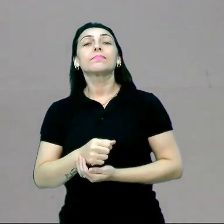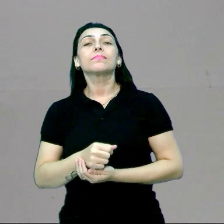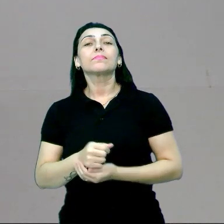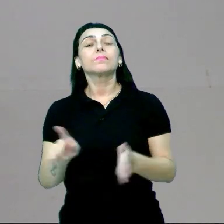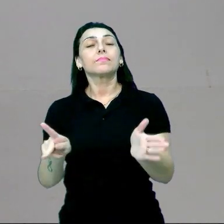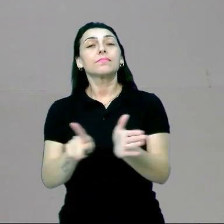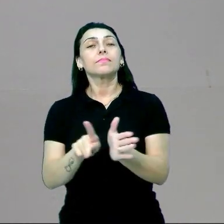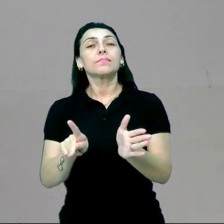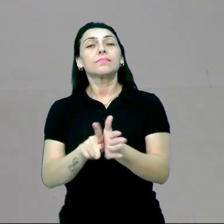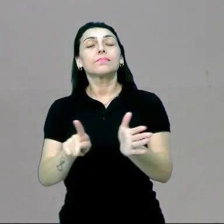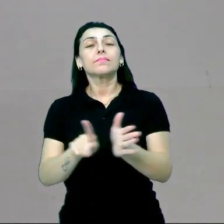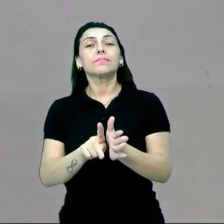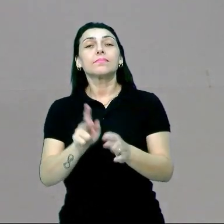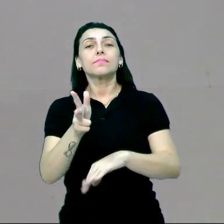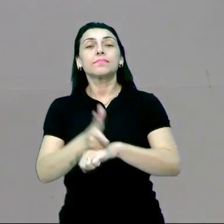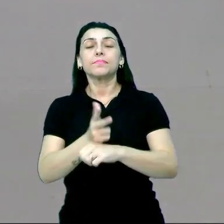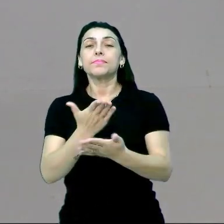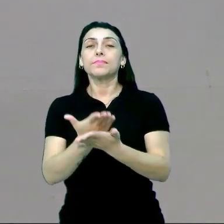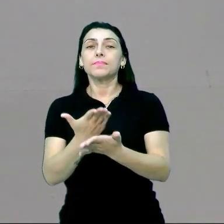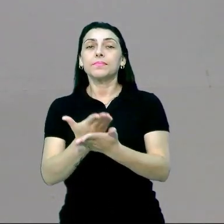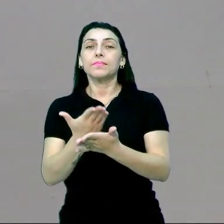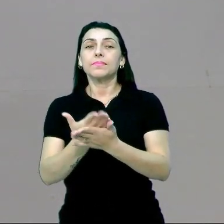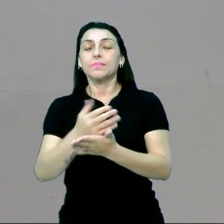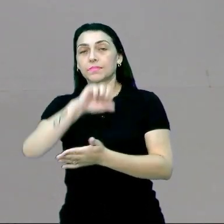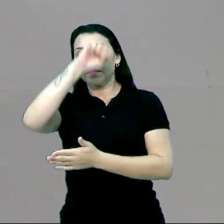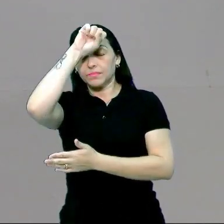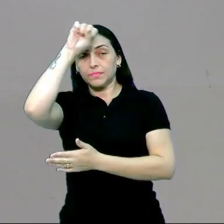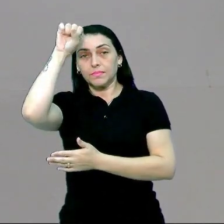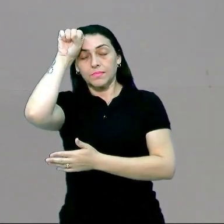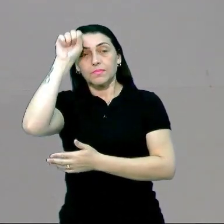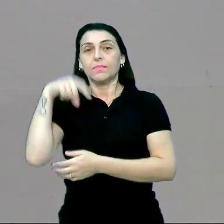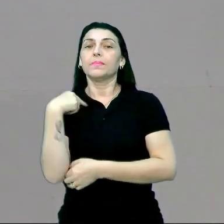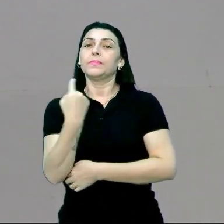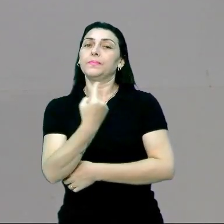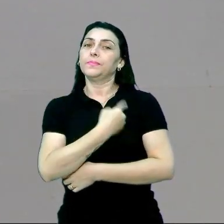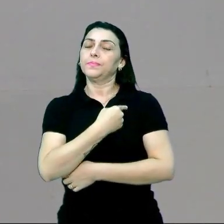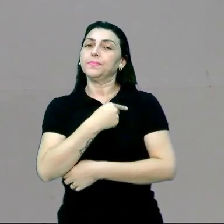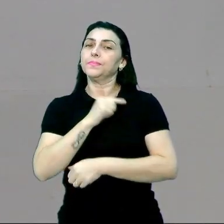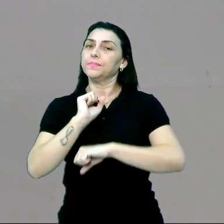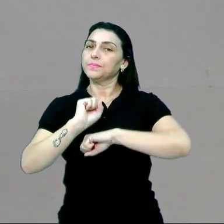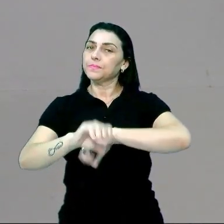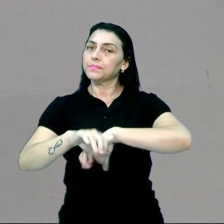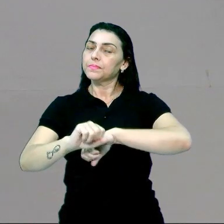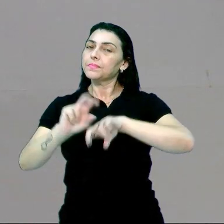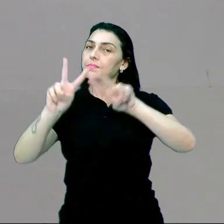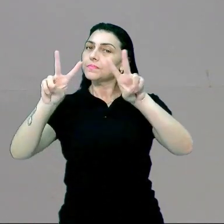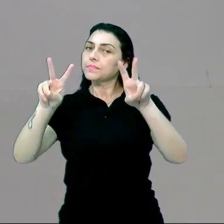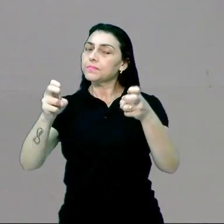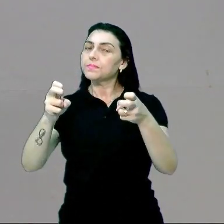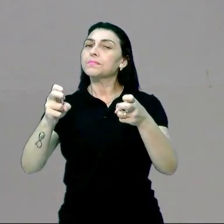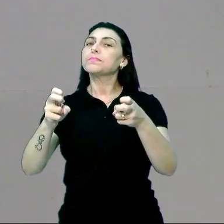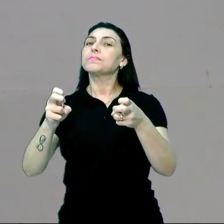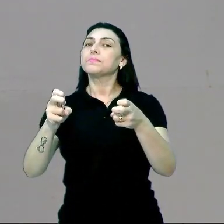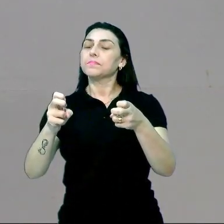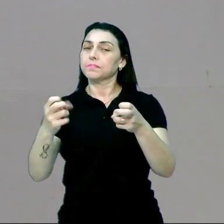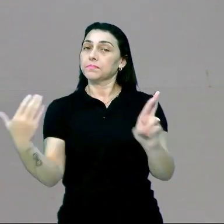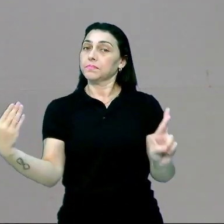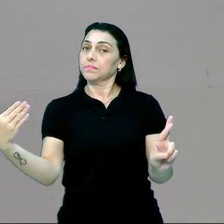E especificamente nessas videoaulas de Sociologia, nós estamos trabalhando temáticas que são